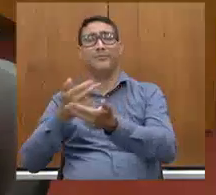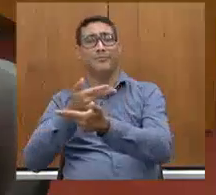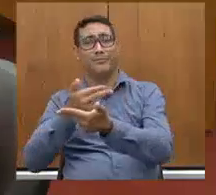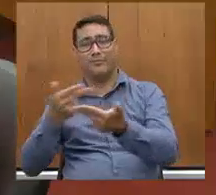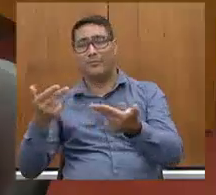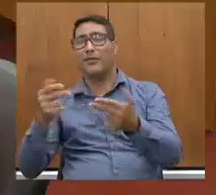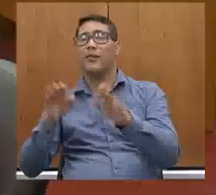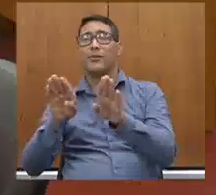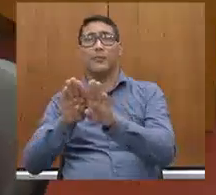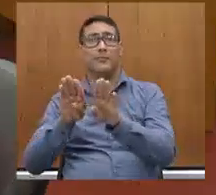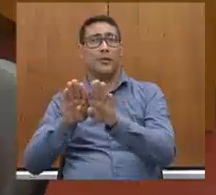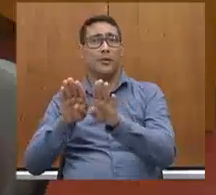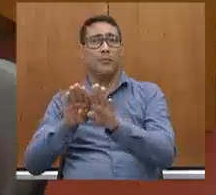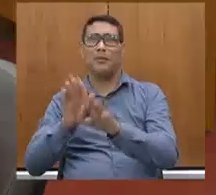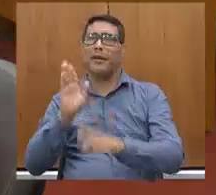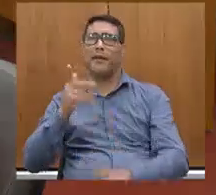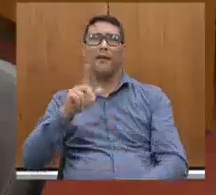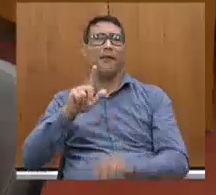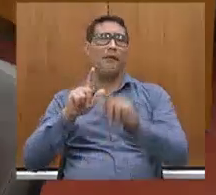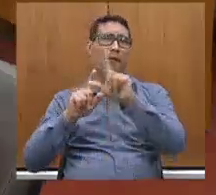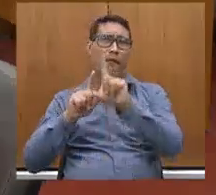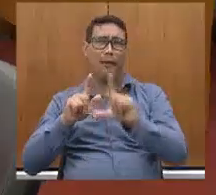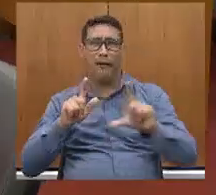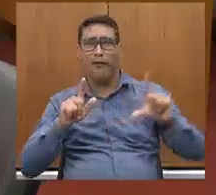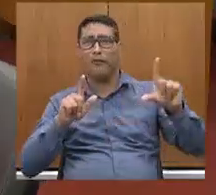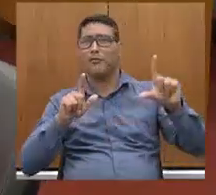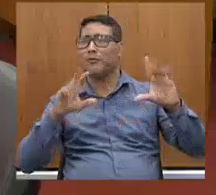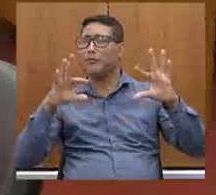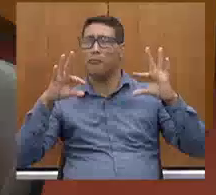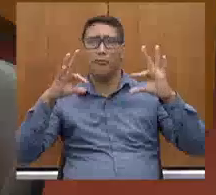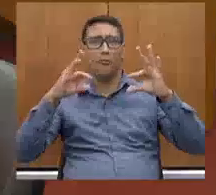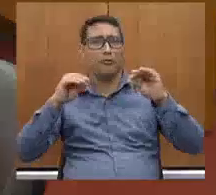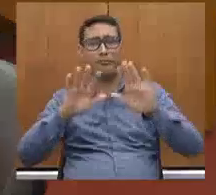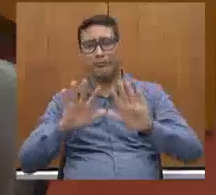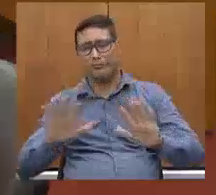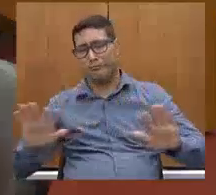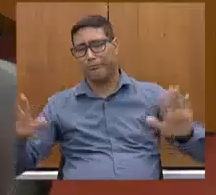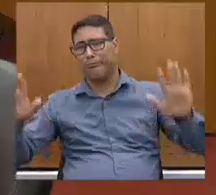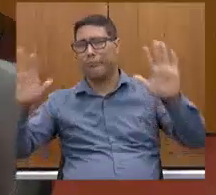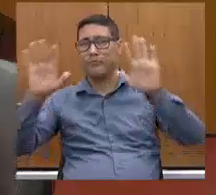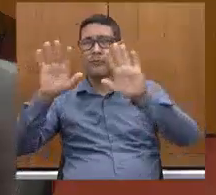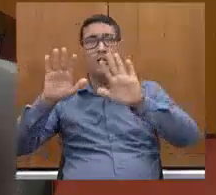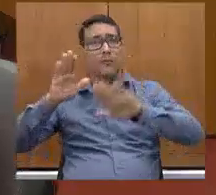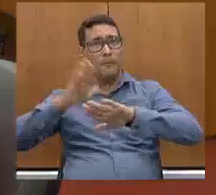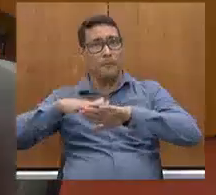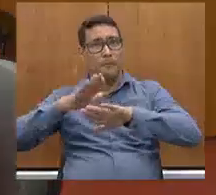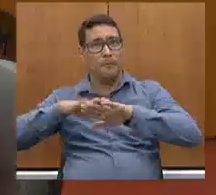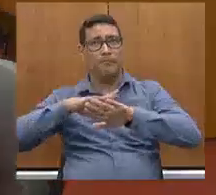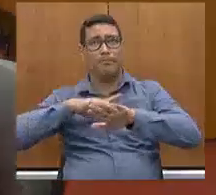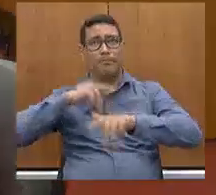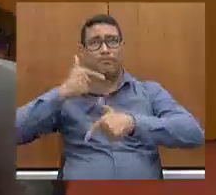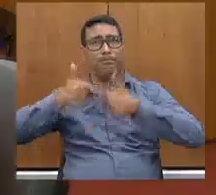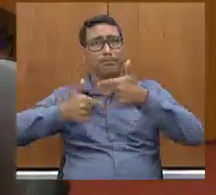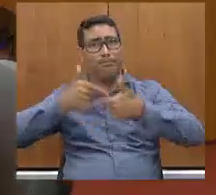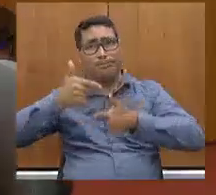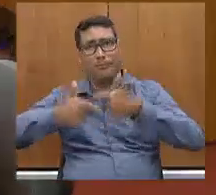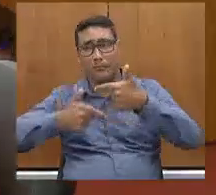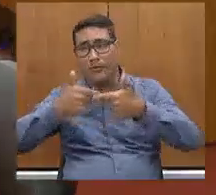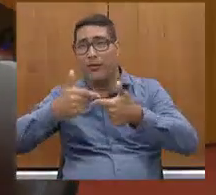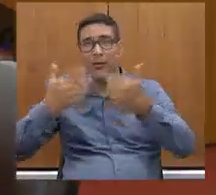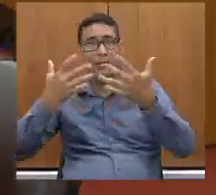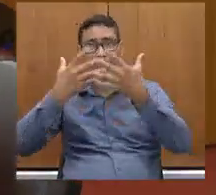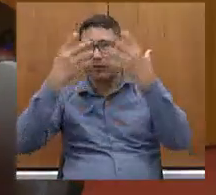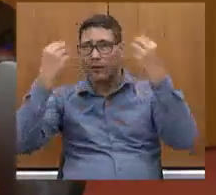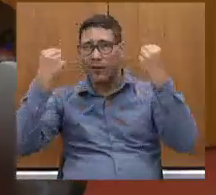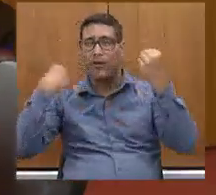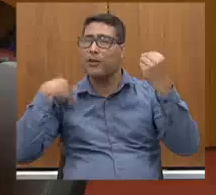leste todo, e assim vai crescendo, e você, assim, não esquece, quando eu chego